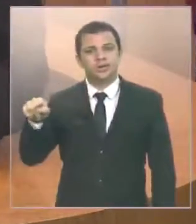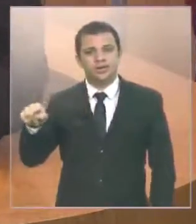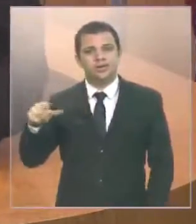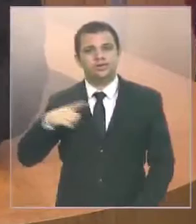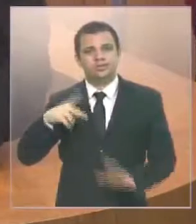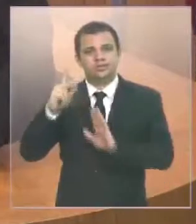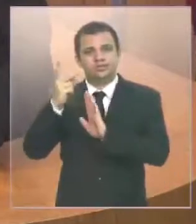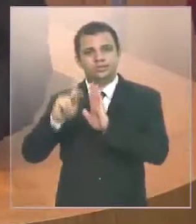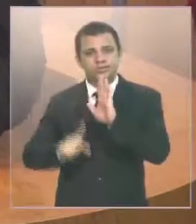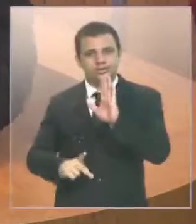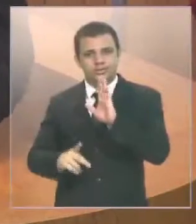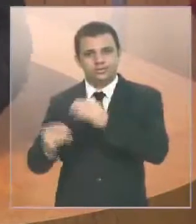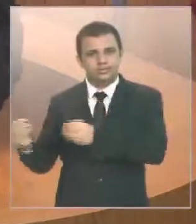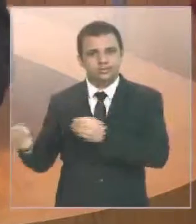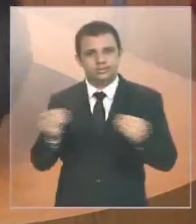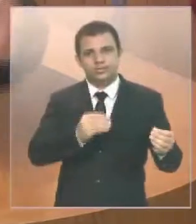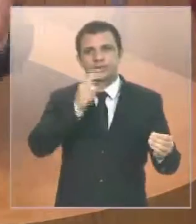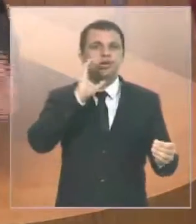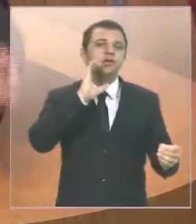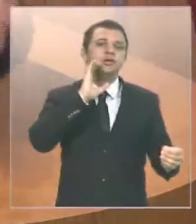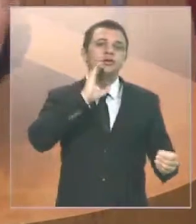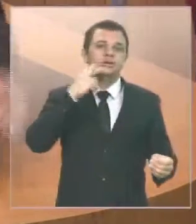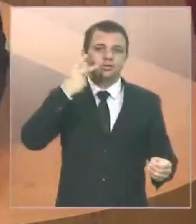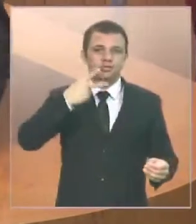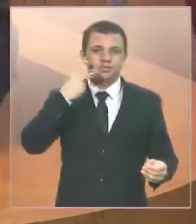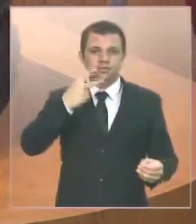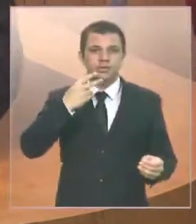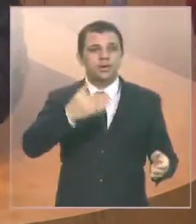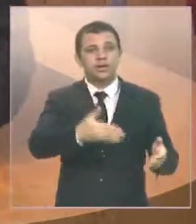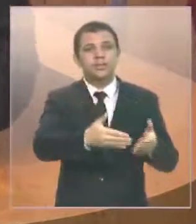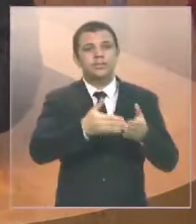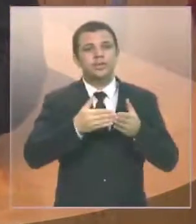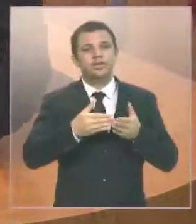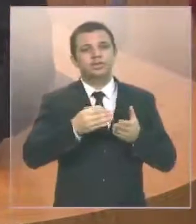para a Câmara Municipal, pedindo uma doação